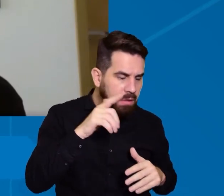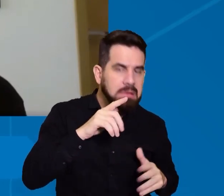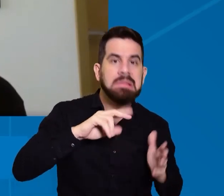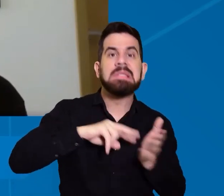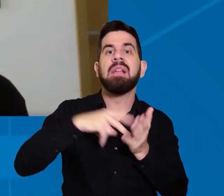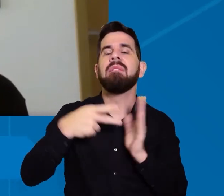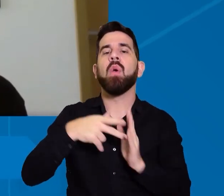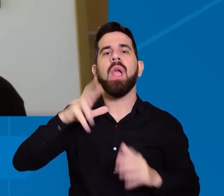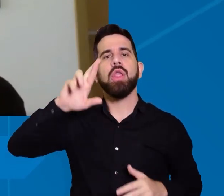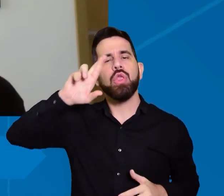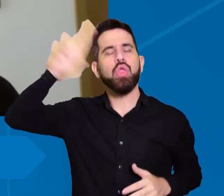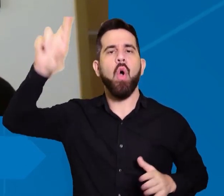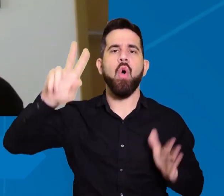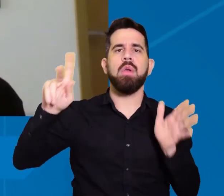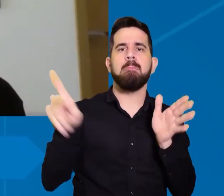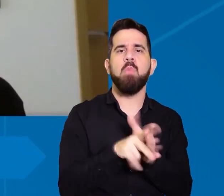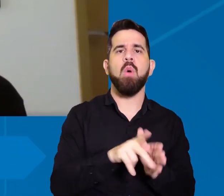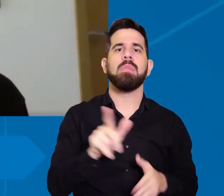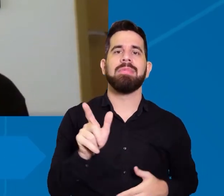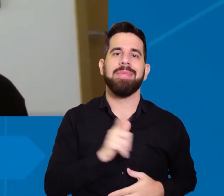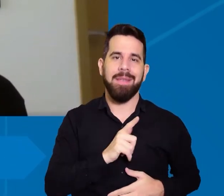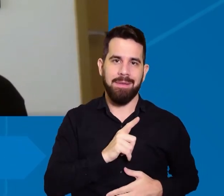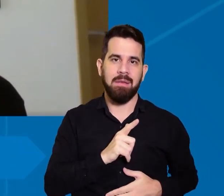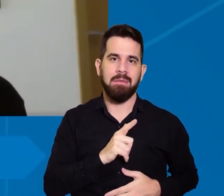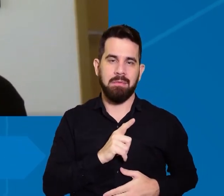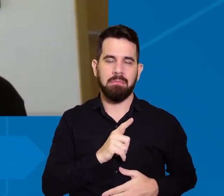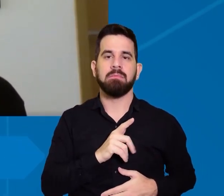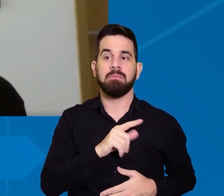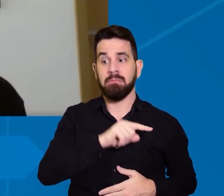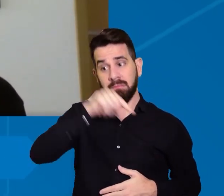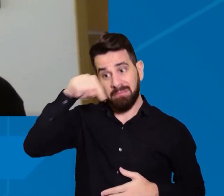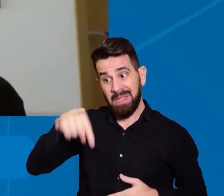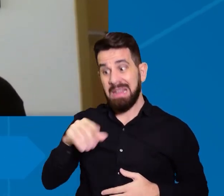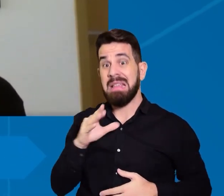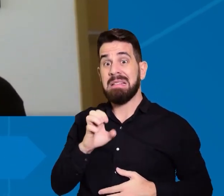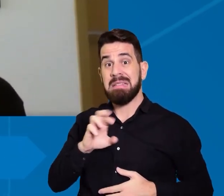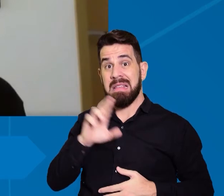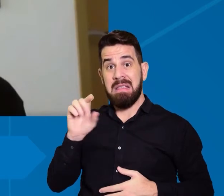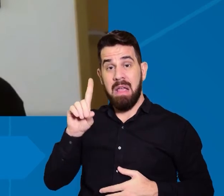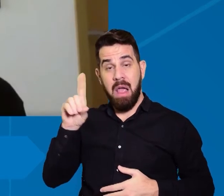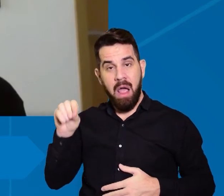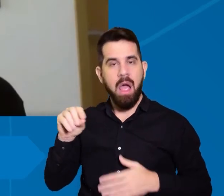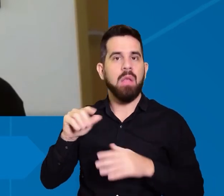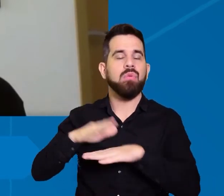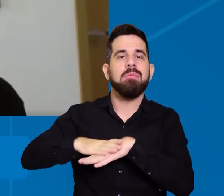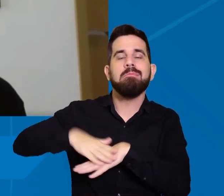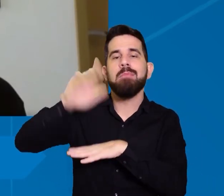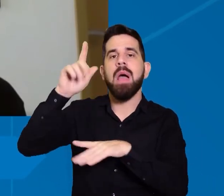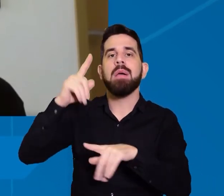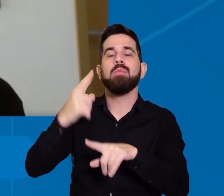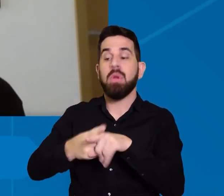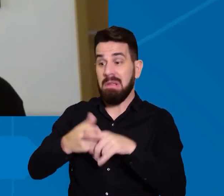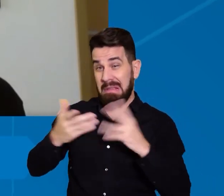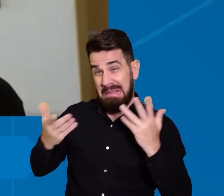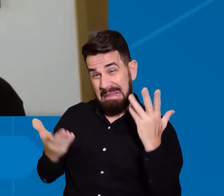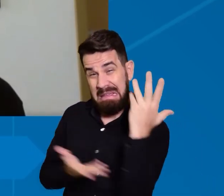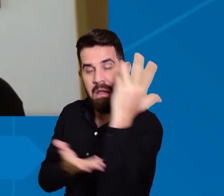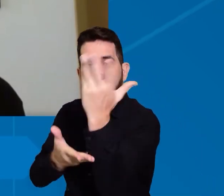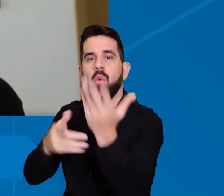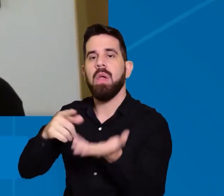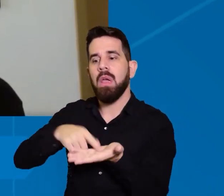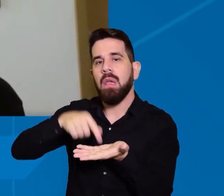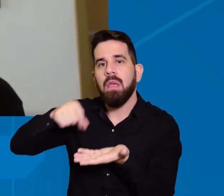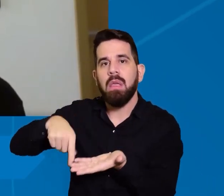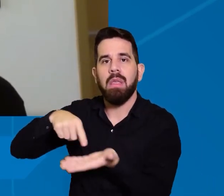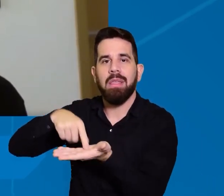um dom mas aqui no Cerrado existe muito essa relação com a agricultura principalmente a agricultura